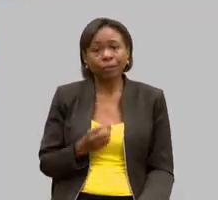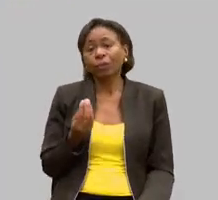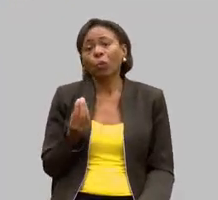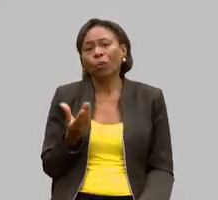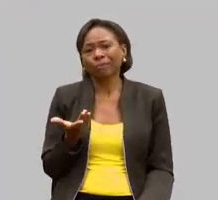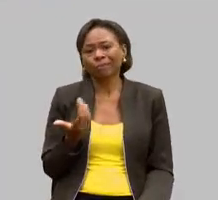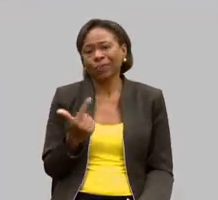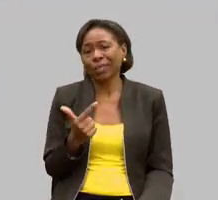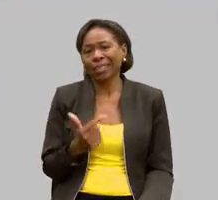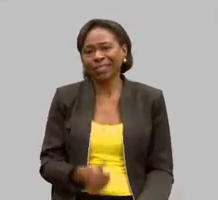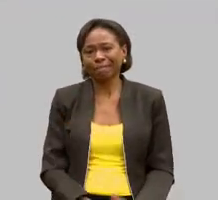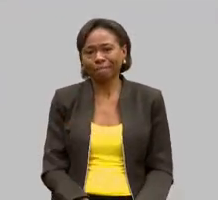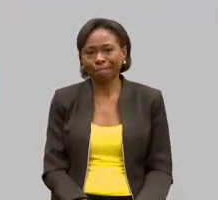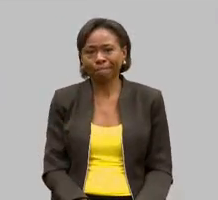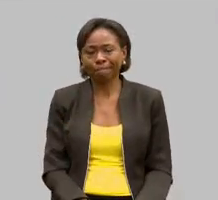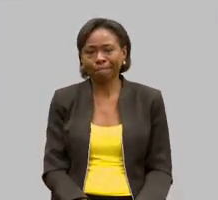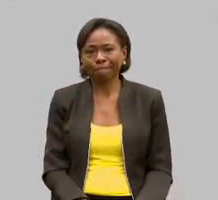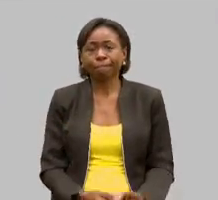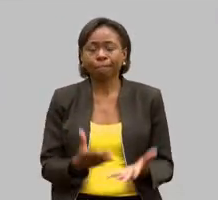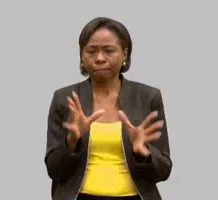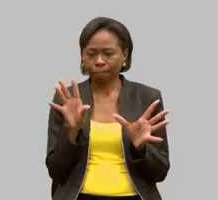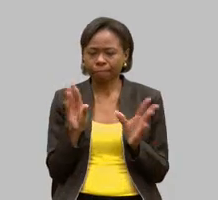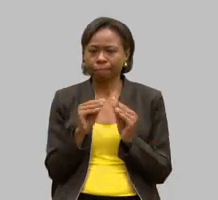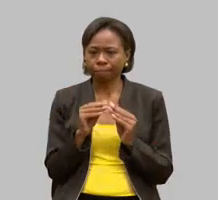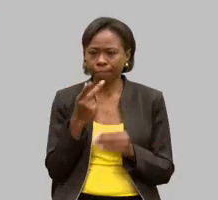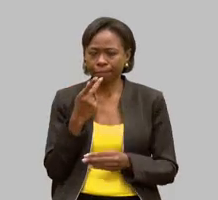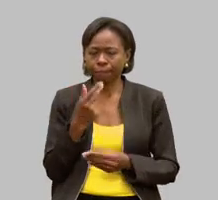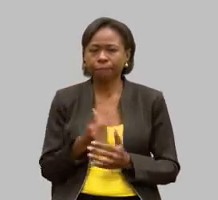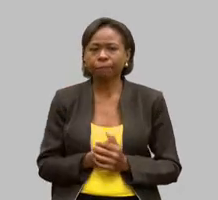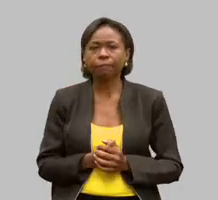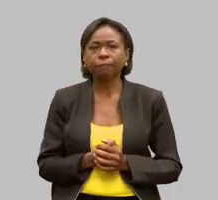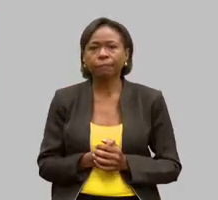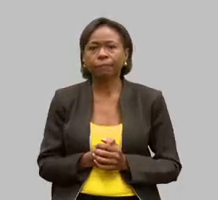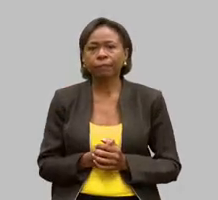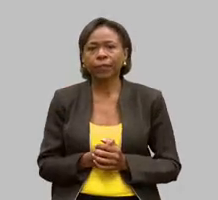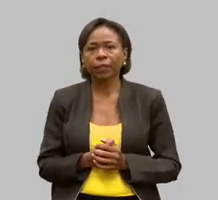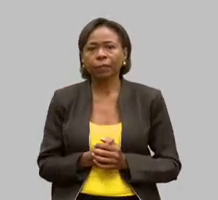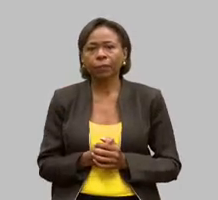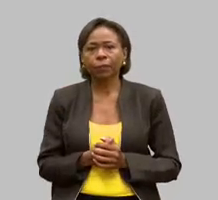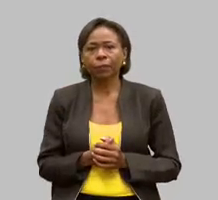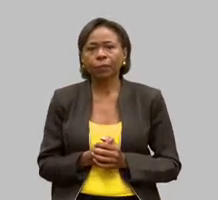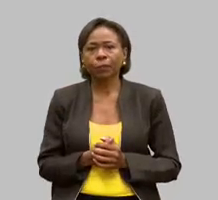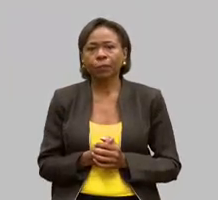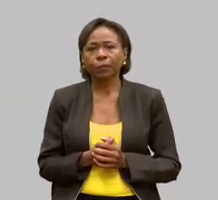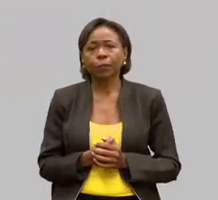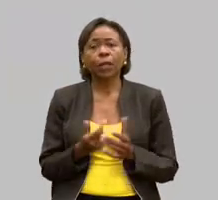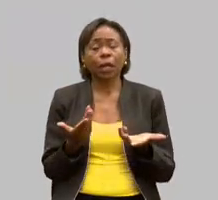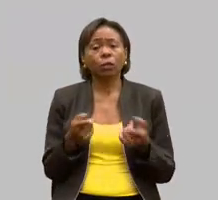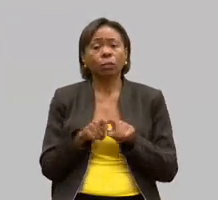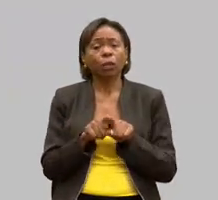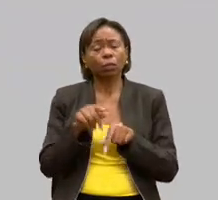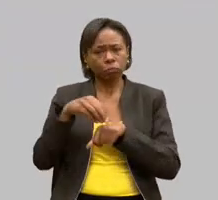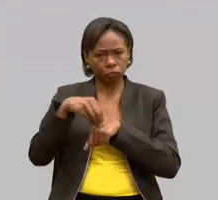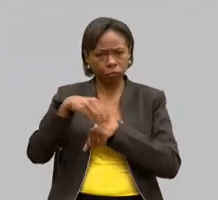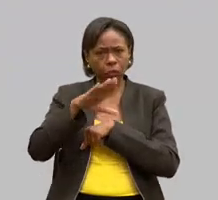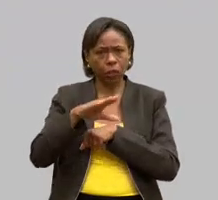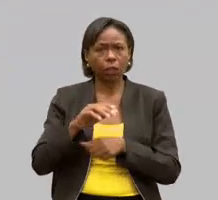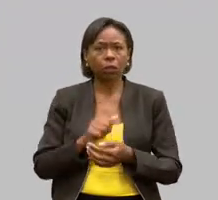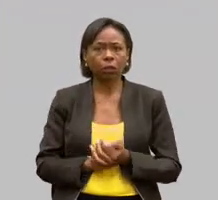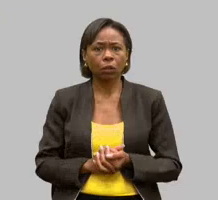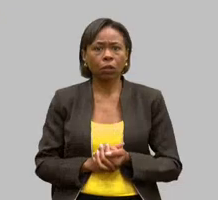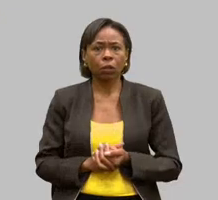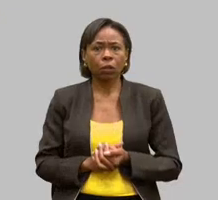e aí gente para finalizar a minha fala eu gostaria de trazer para vocês e compartilhar com vocês a fala do Paulo Liberales